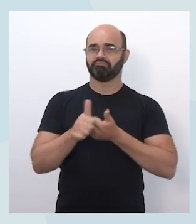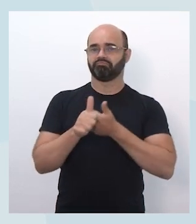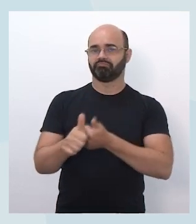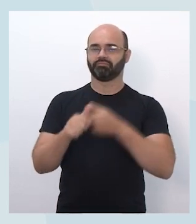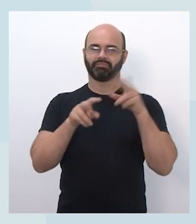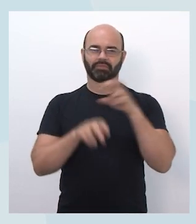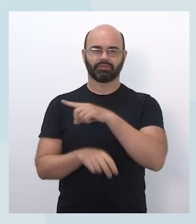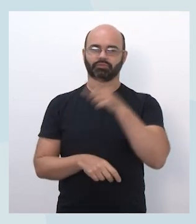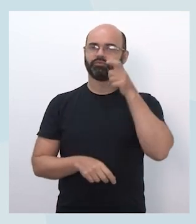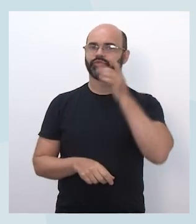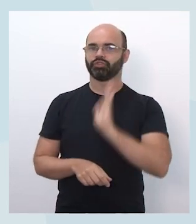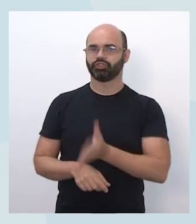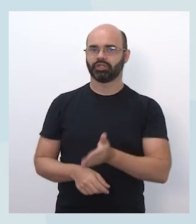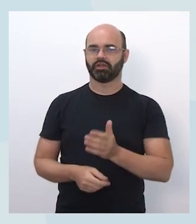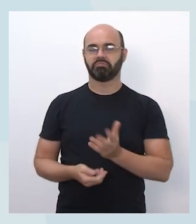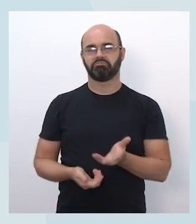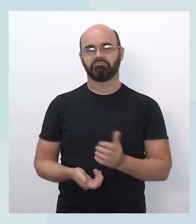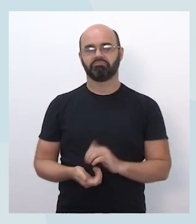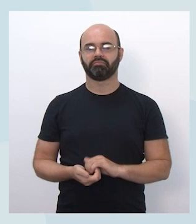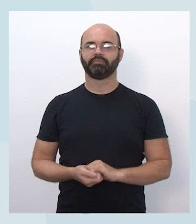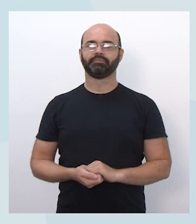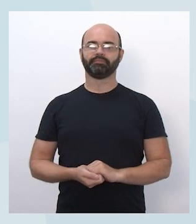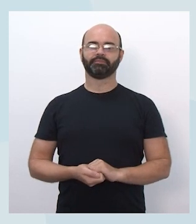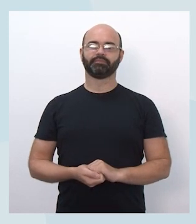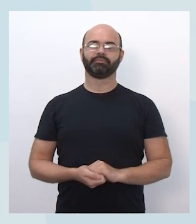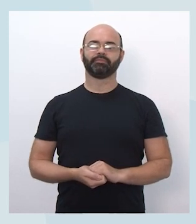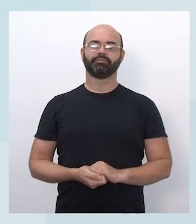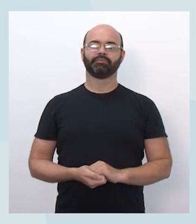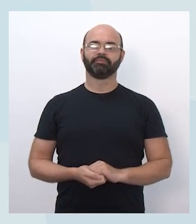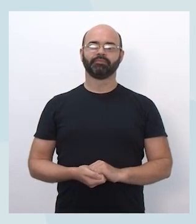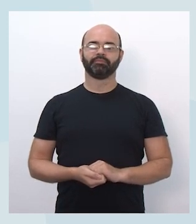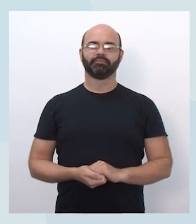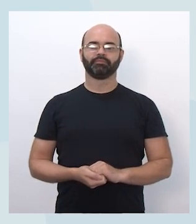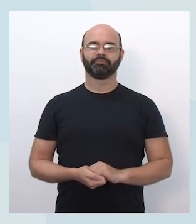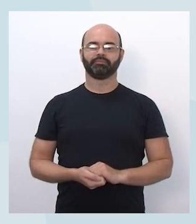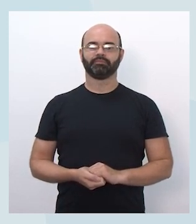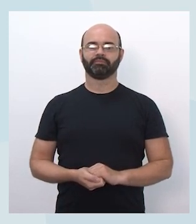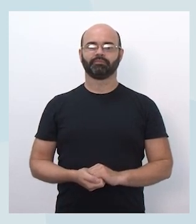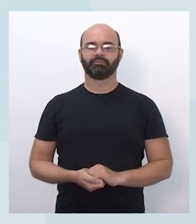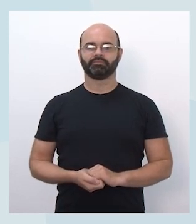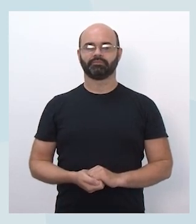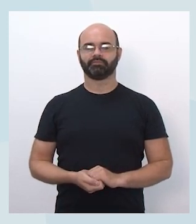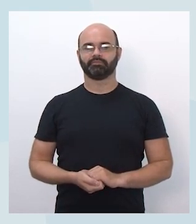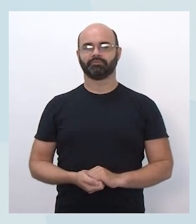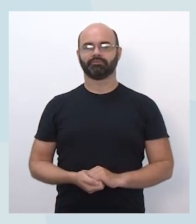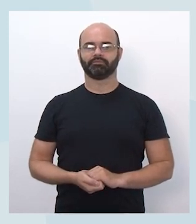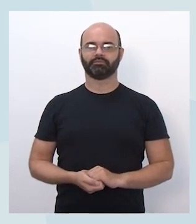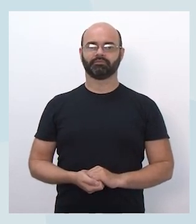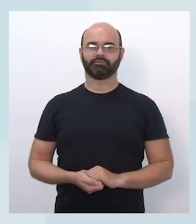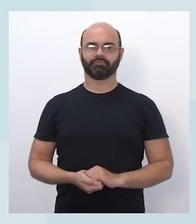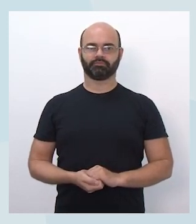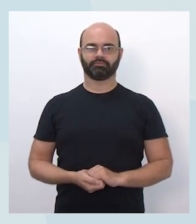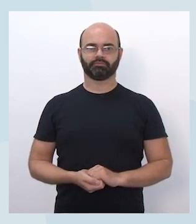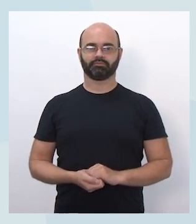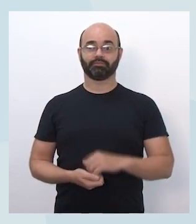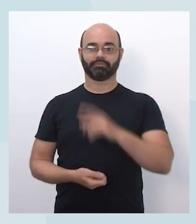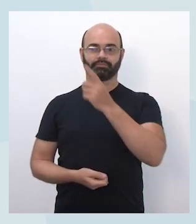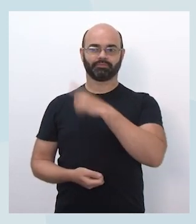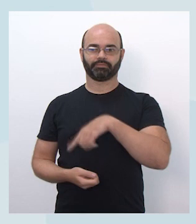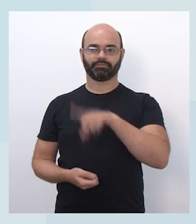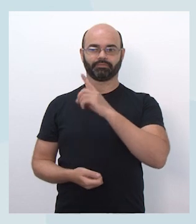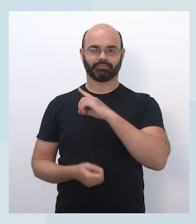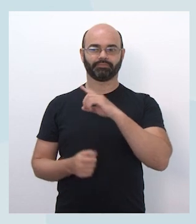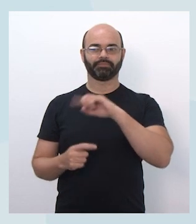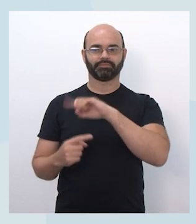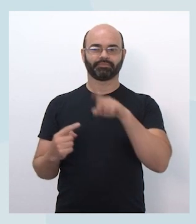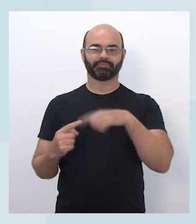esse assunto. aqui só está a lógica de que todas as missões, inclusive as missões do